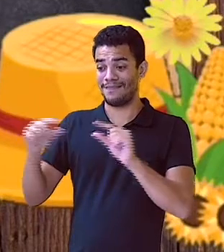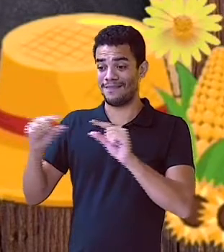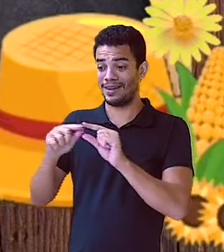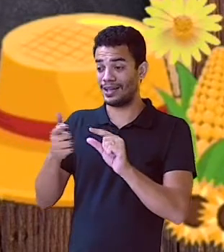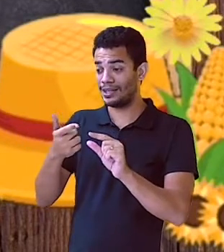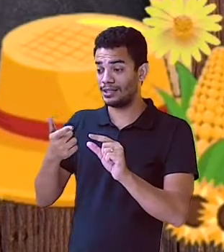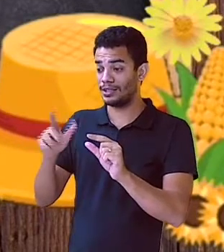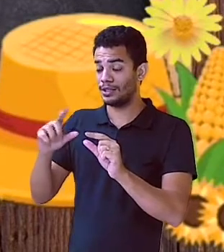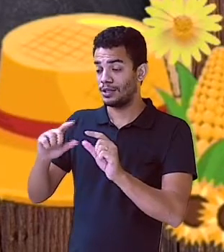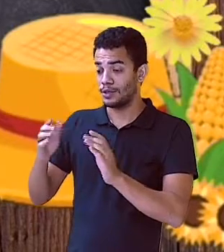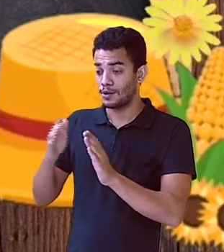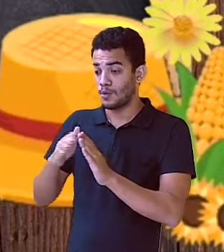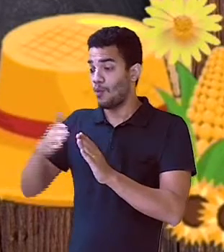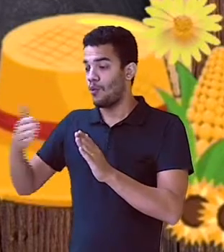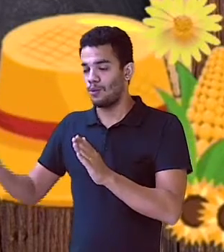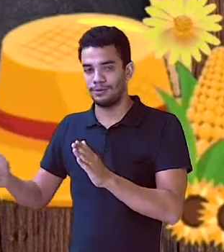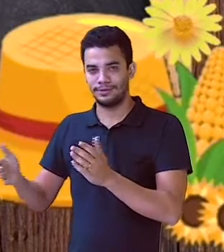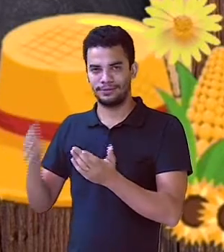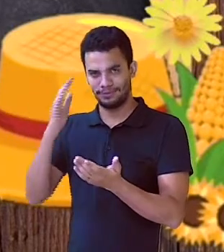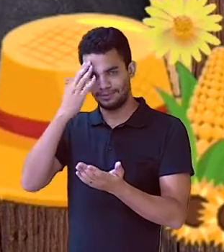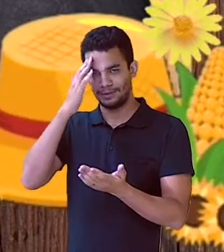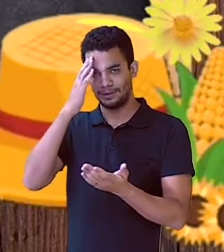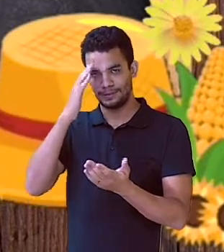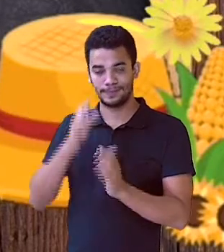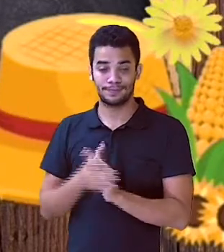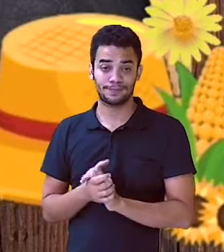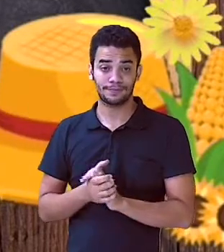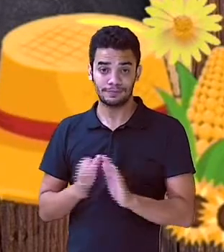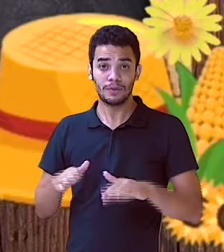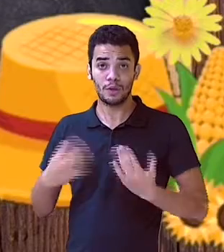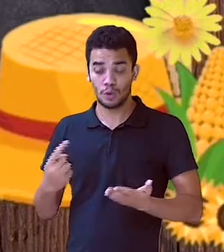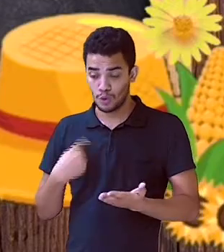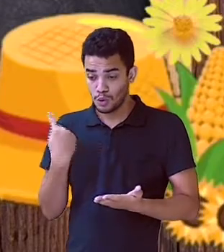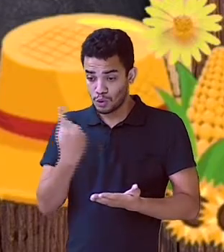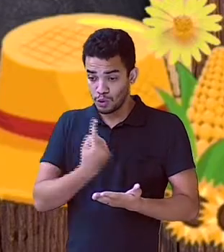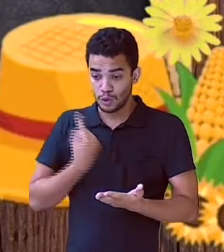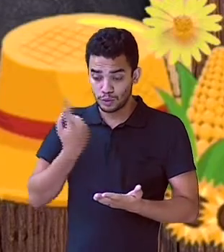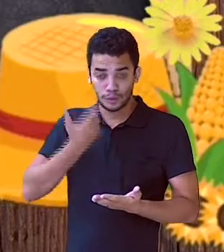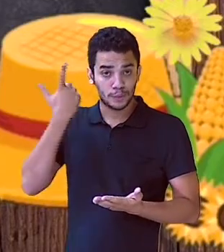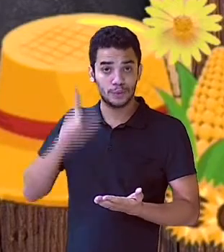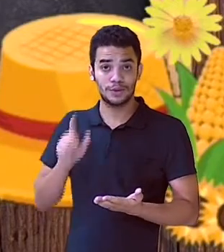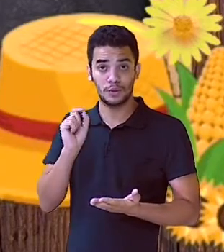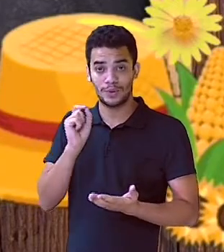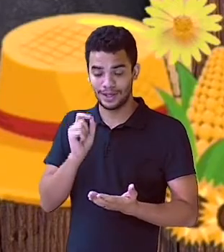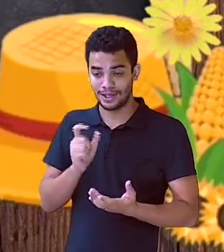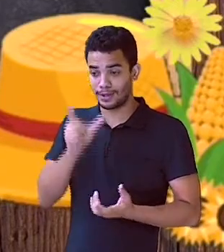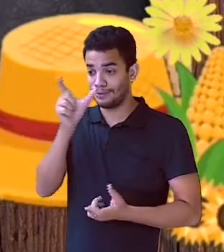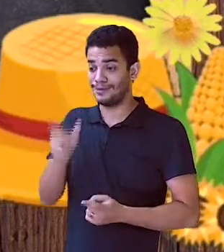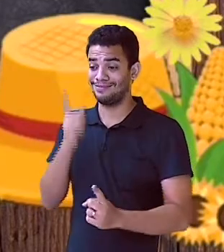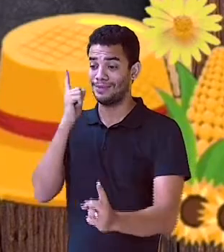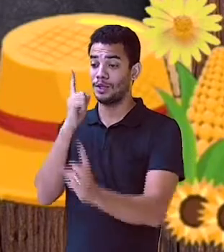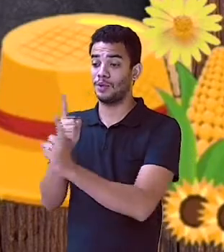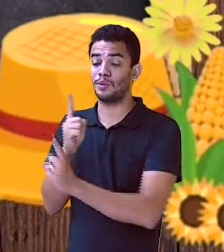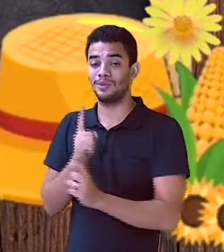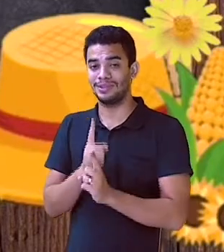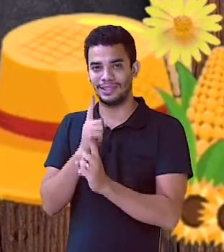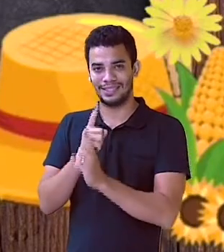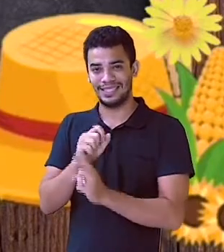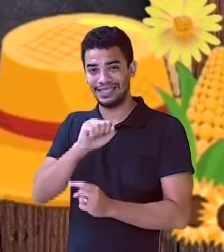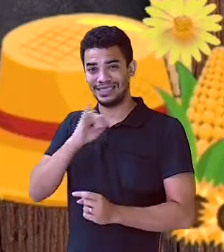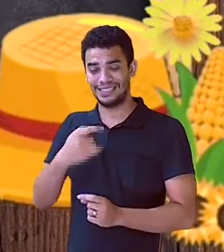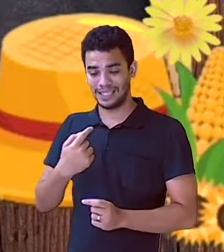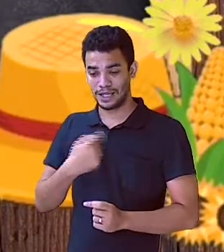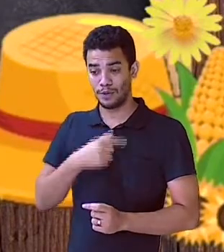quem? O sujeito. E é muito importante isso. A partir do sujeito, eu consigo, então, estabelecer quem é o